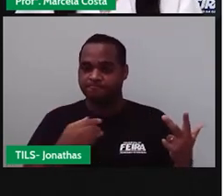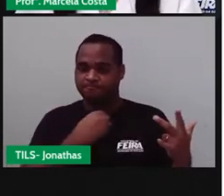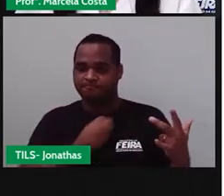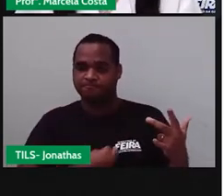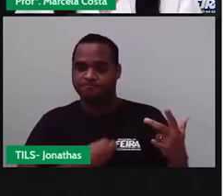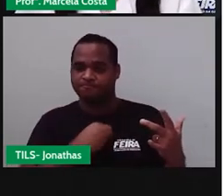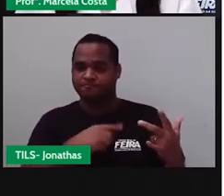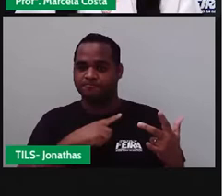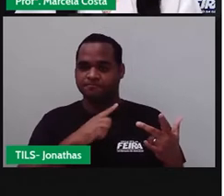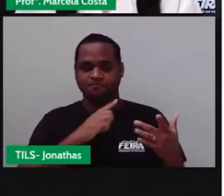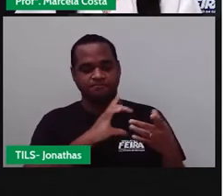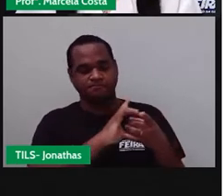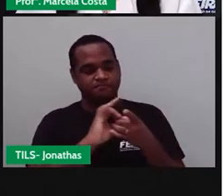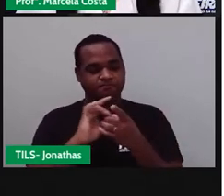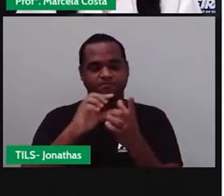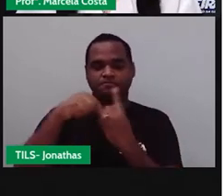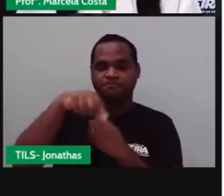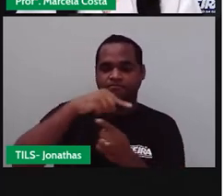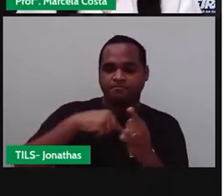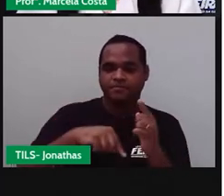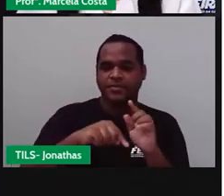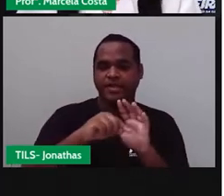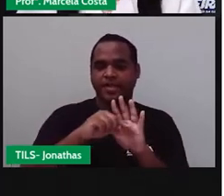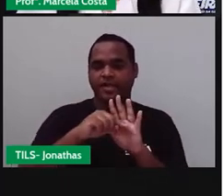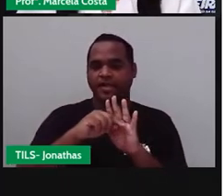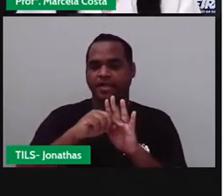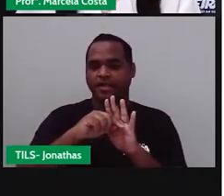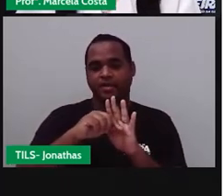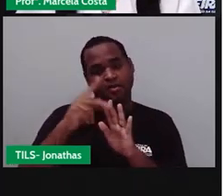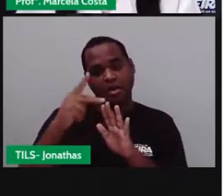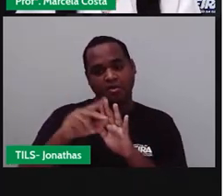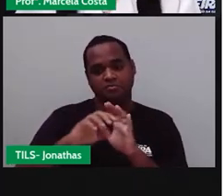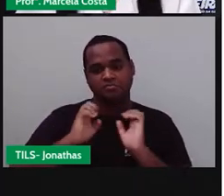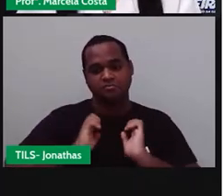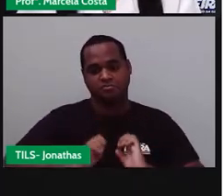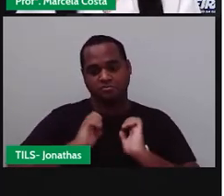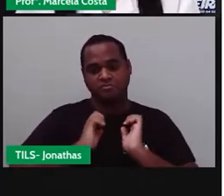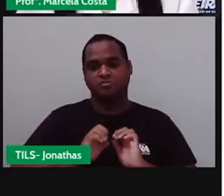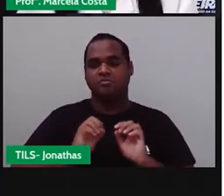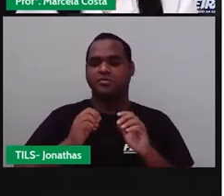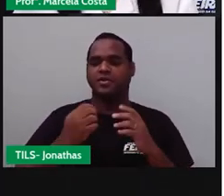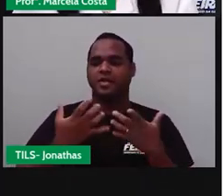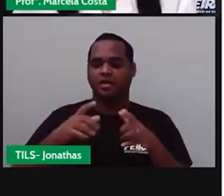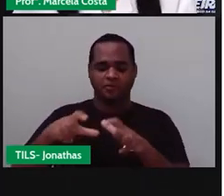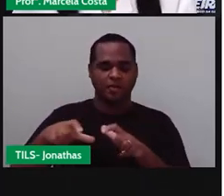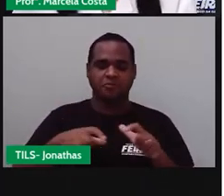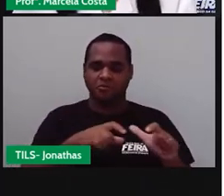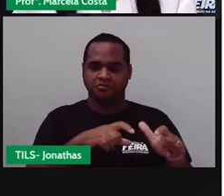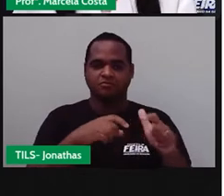diferenças étnicas, diferenças regionais, presentes no